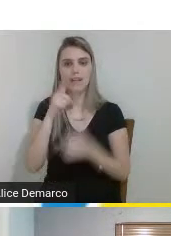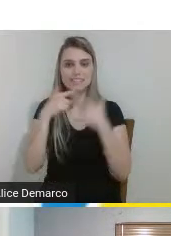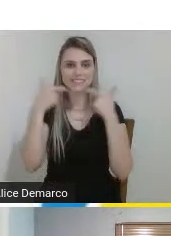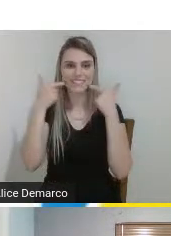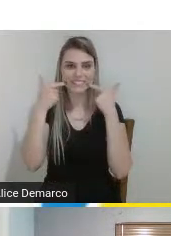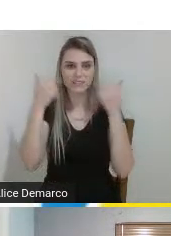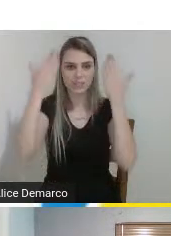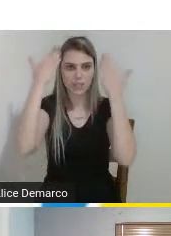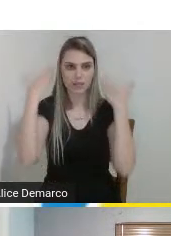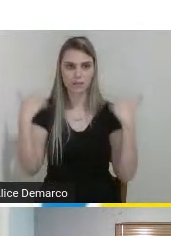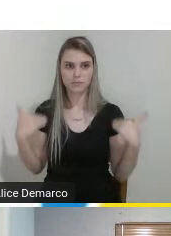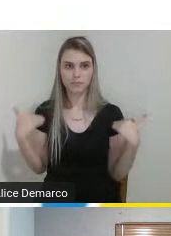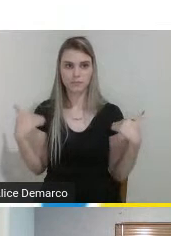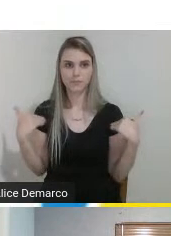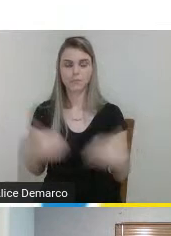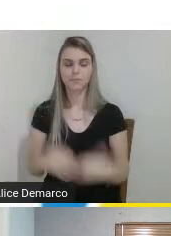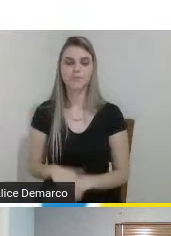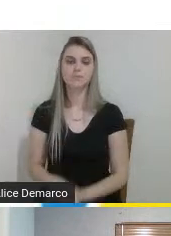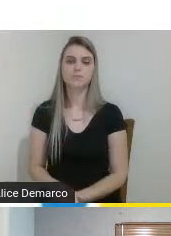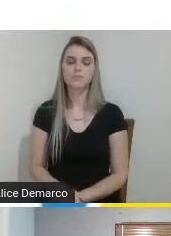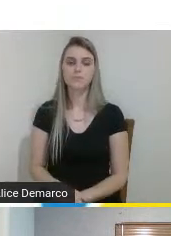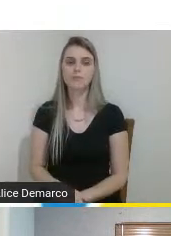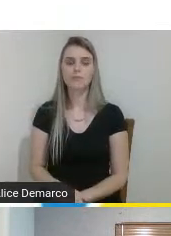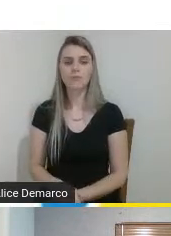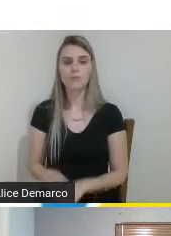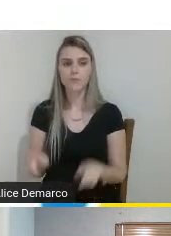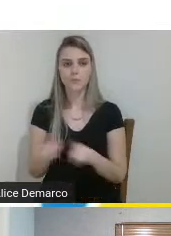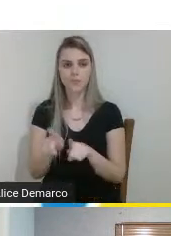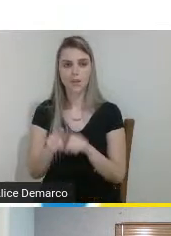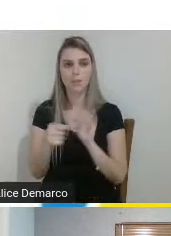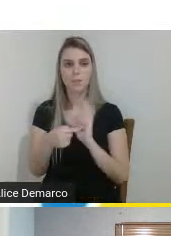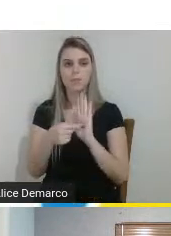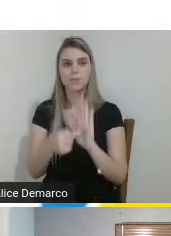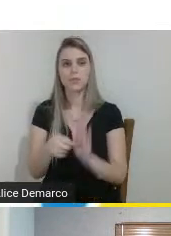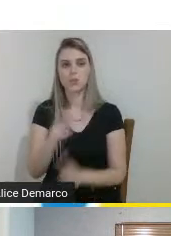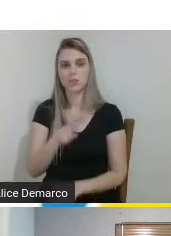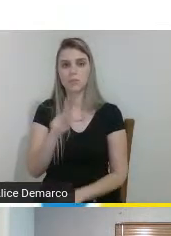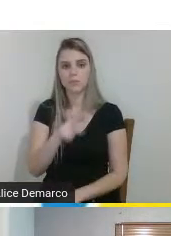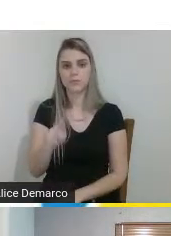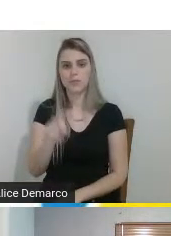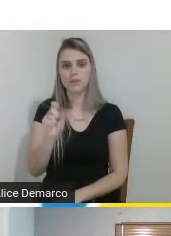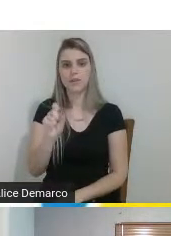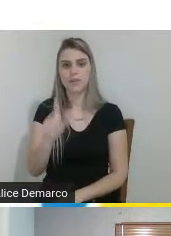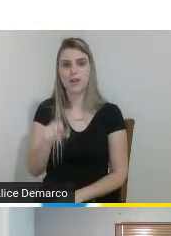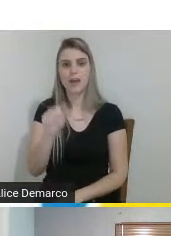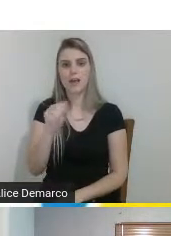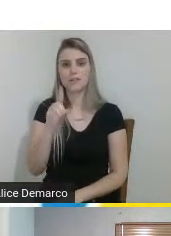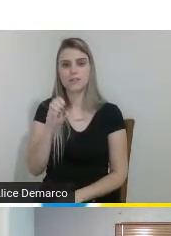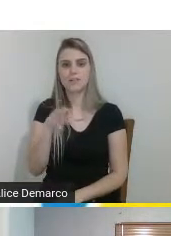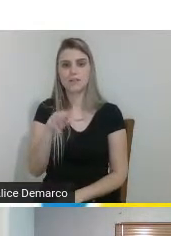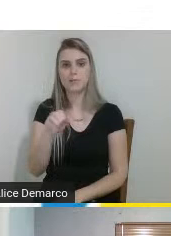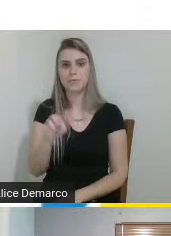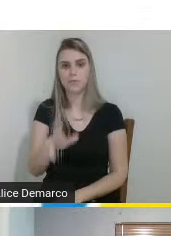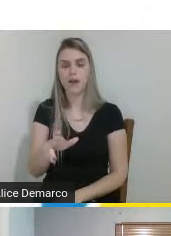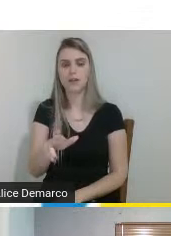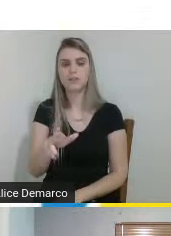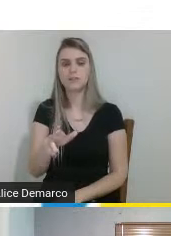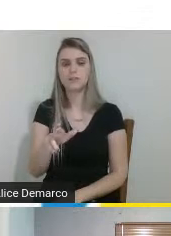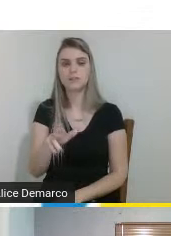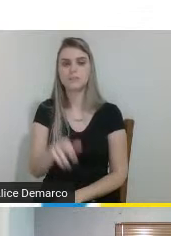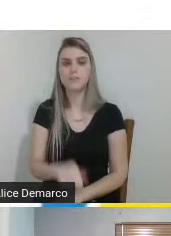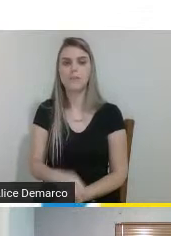cabelos longos além de mostrar o nome dos nossos professores que é o Ademar Pinesi Jr dos nossos professores